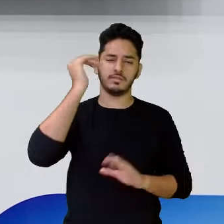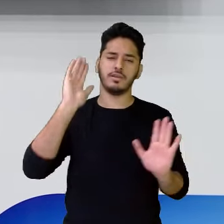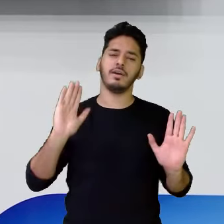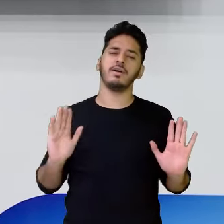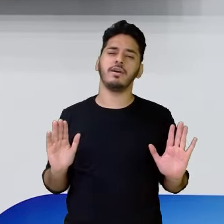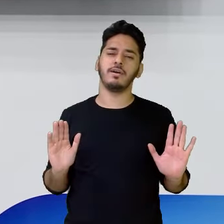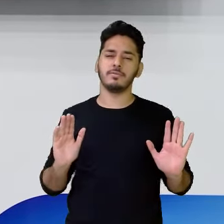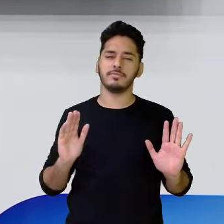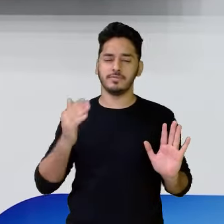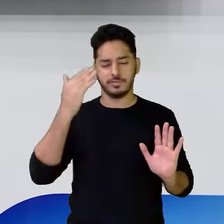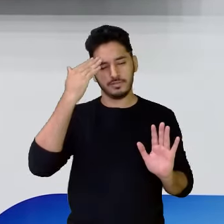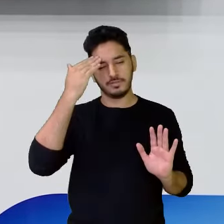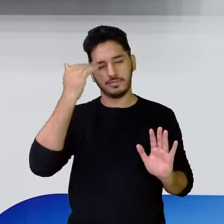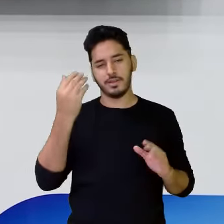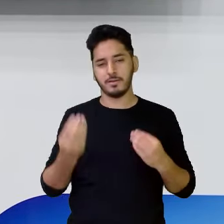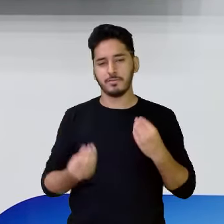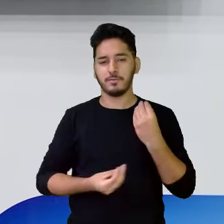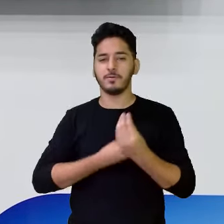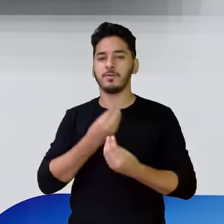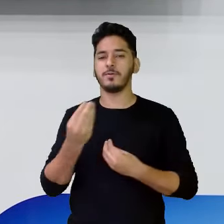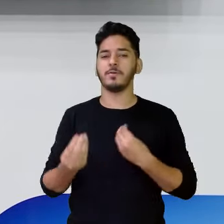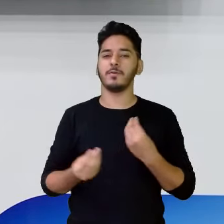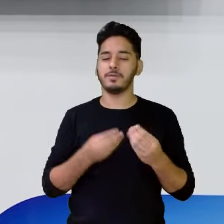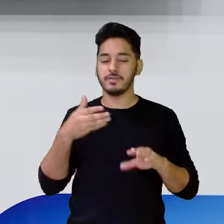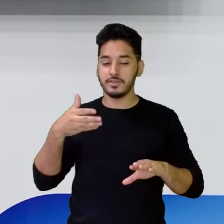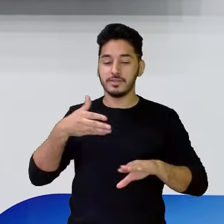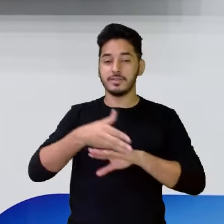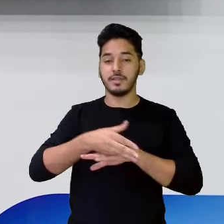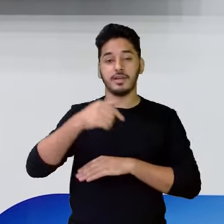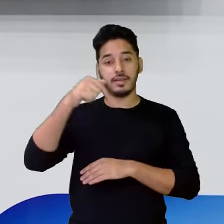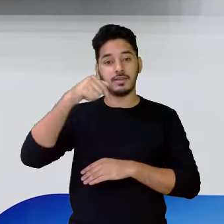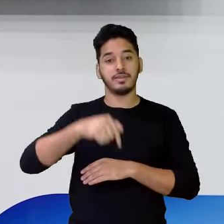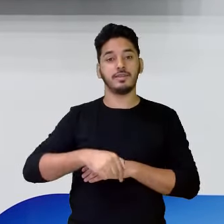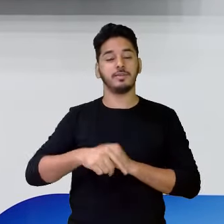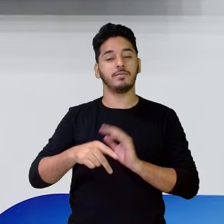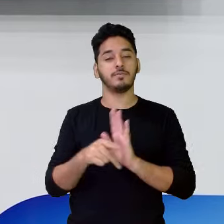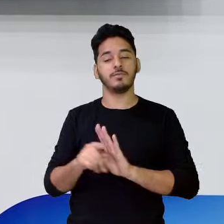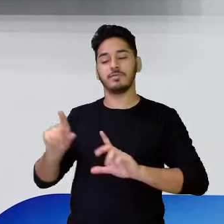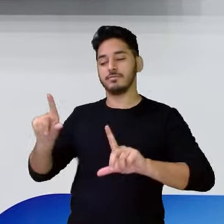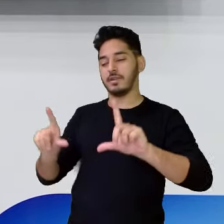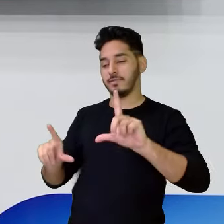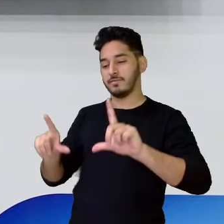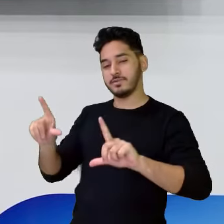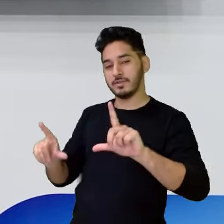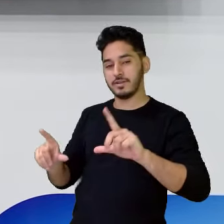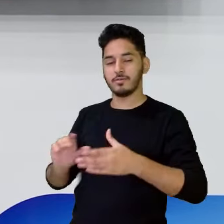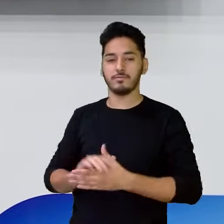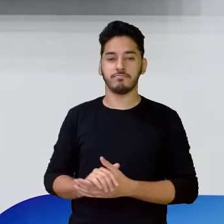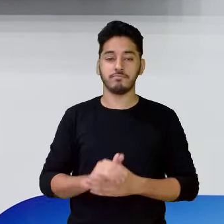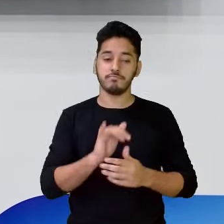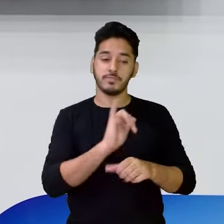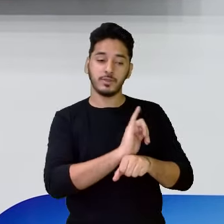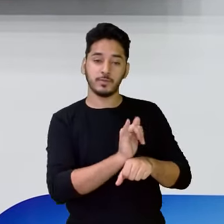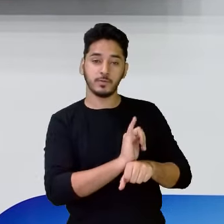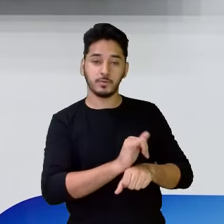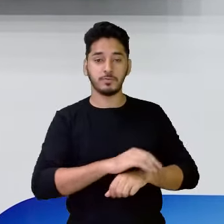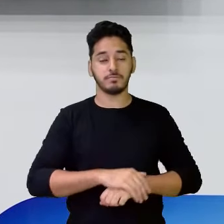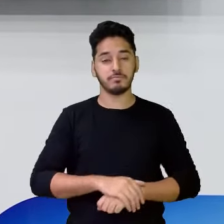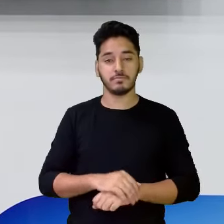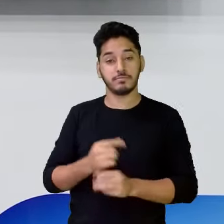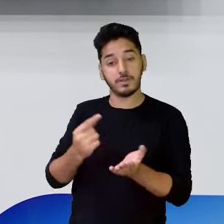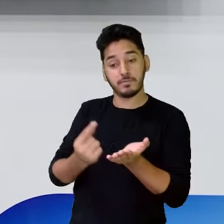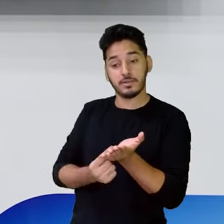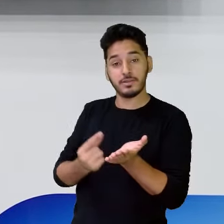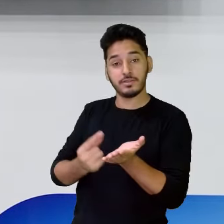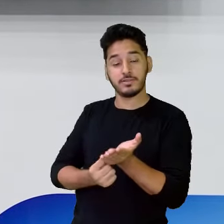os caminhos aí, as formas de nos acessar aqui, através da TV, através do YouTube, através do aplicativo